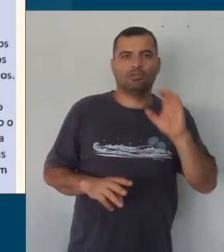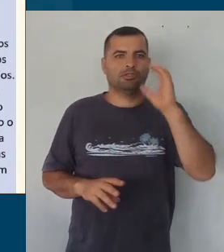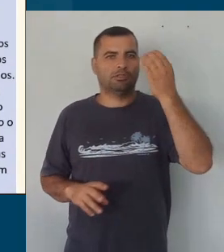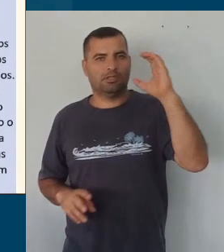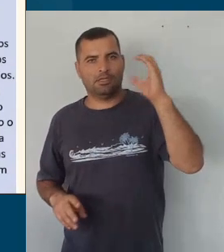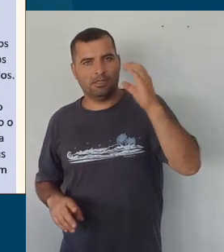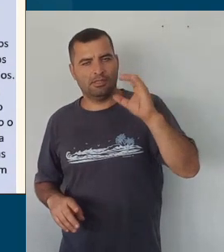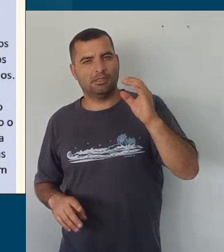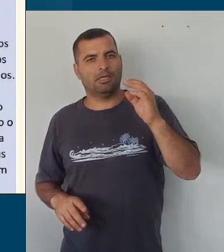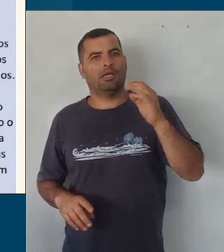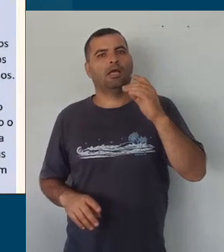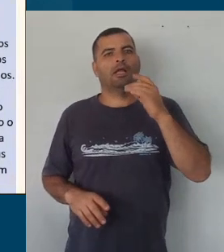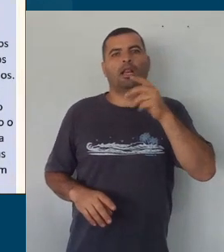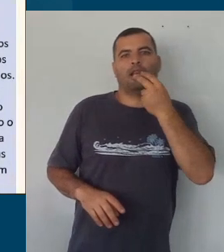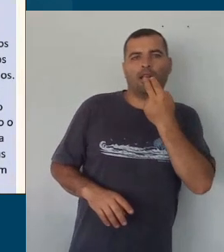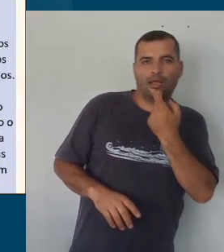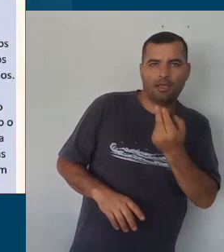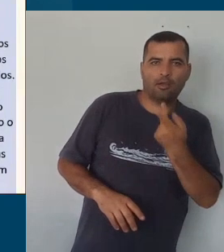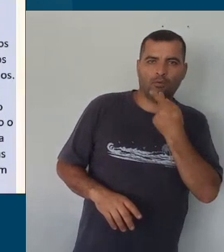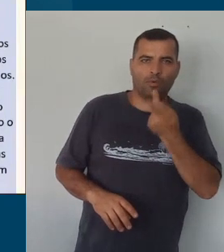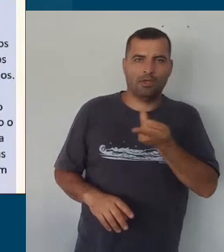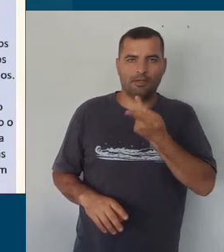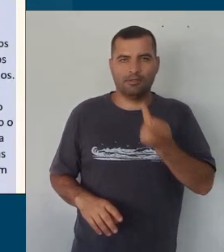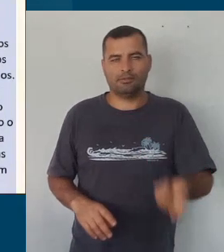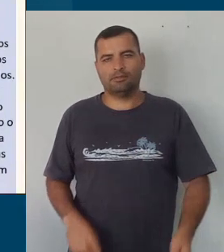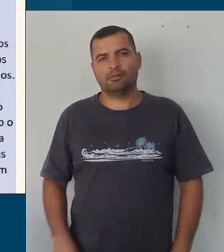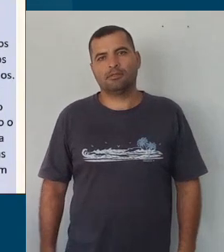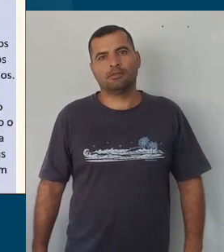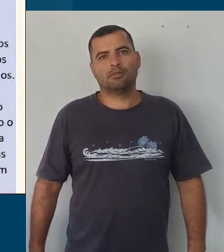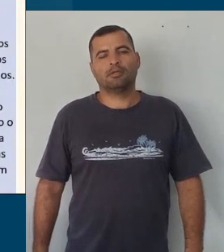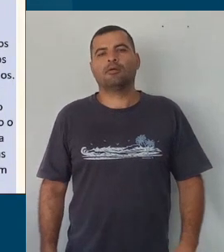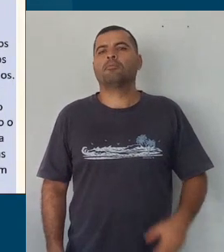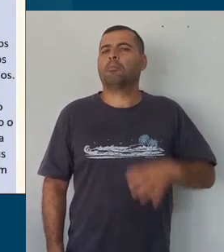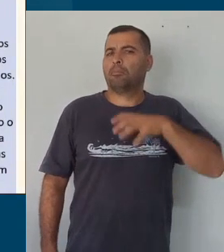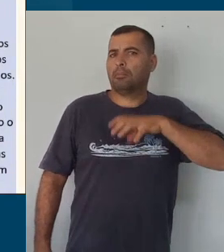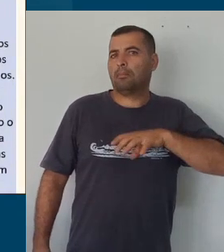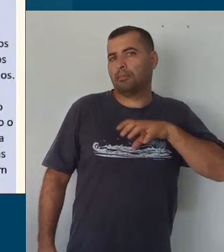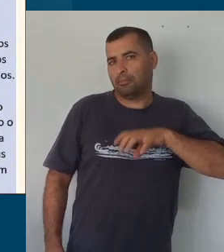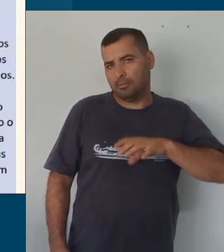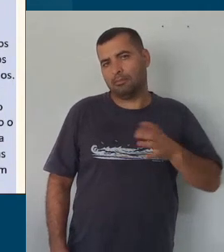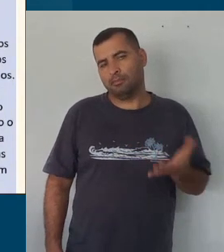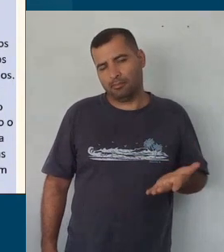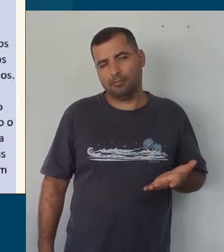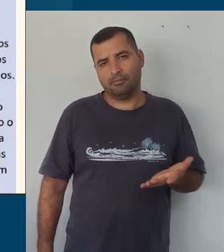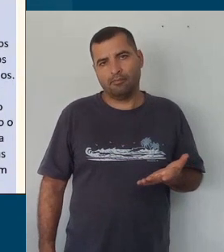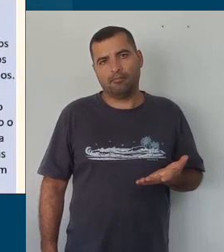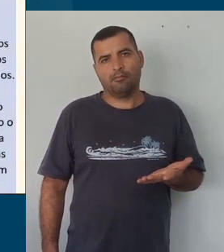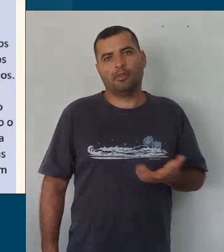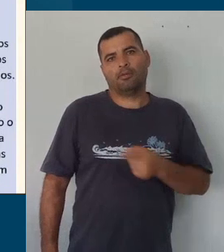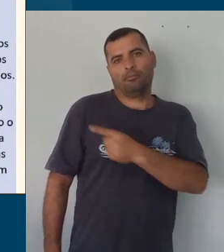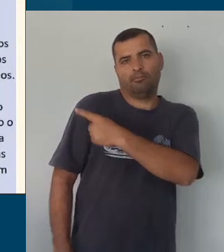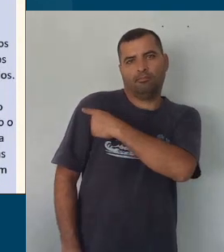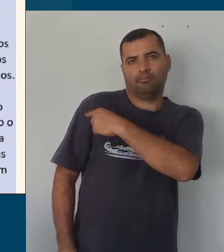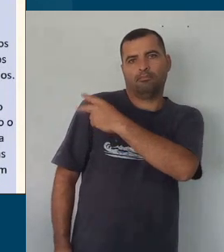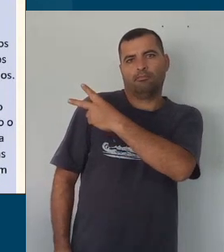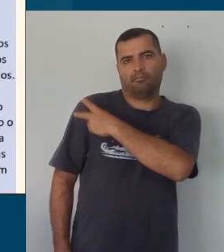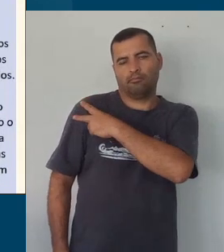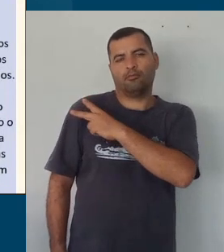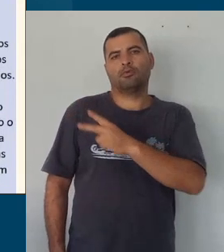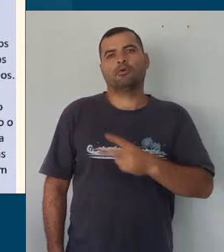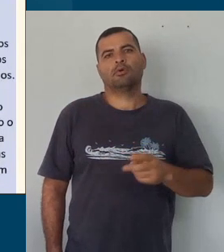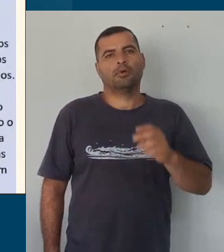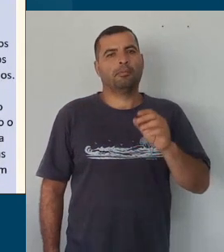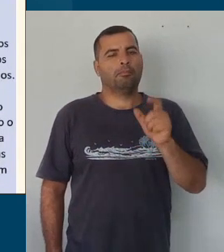língua, e a gente fala especificamente língua portuguesa, nos dois primeiros anos em alfabetização, vocês vão ver que tem muita